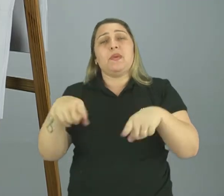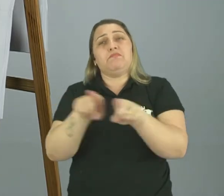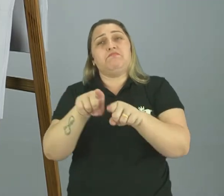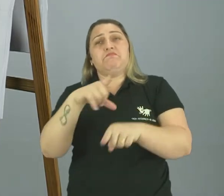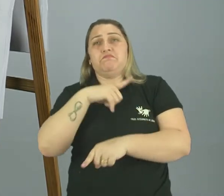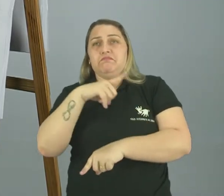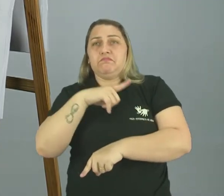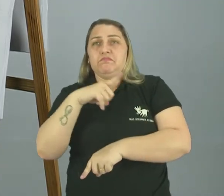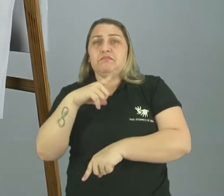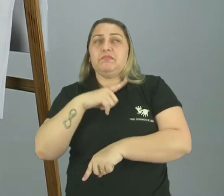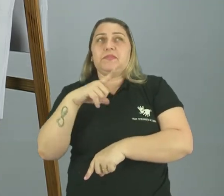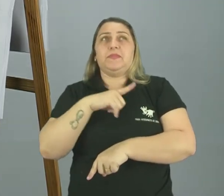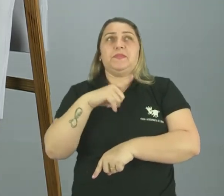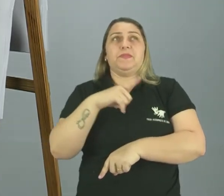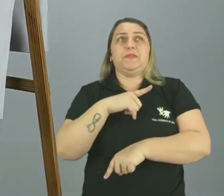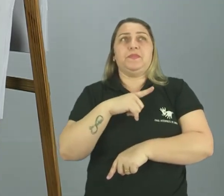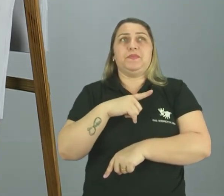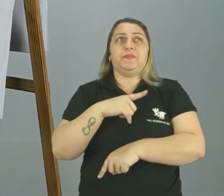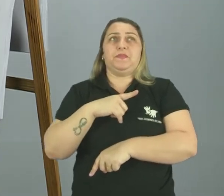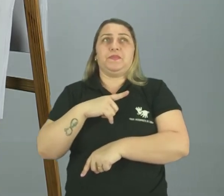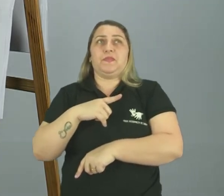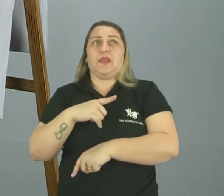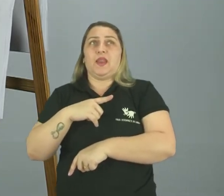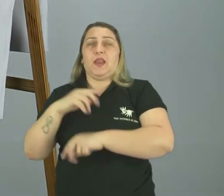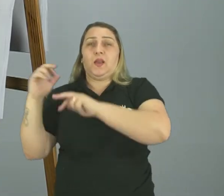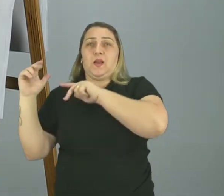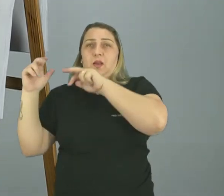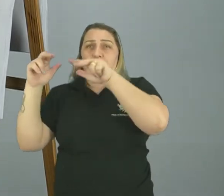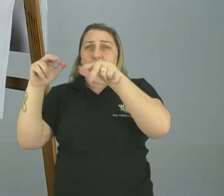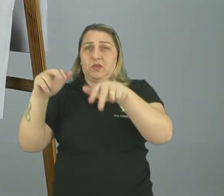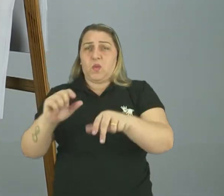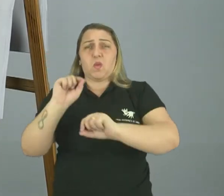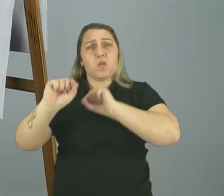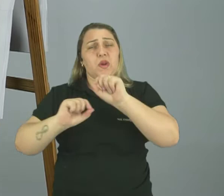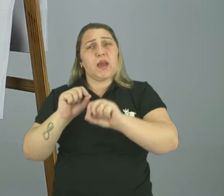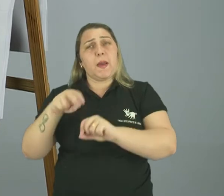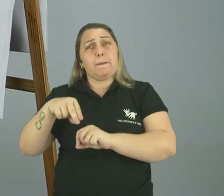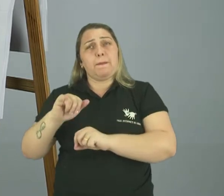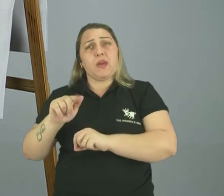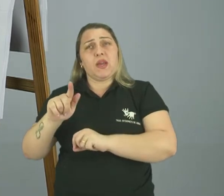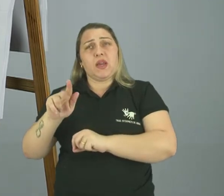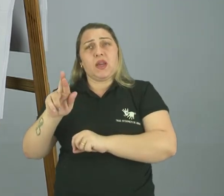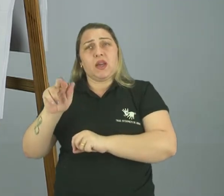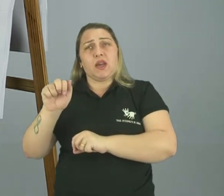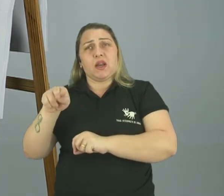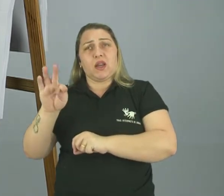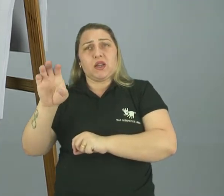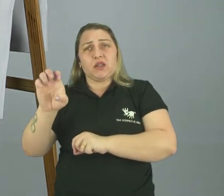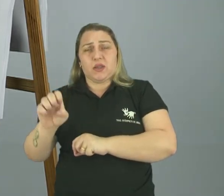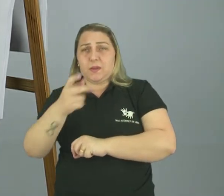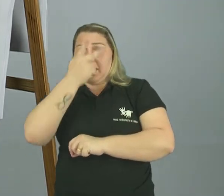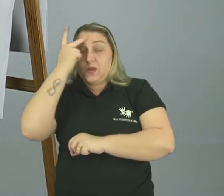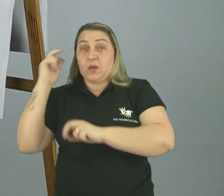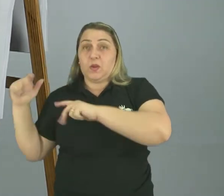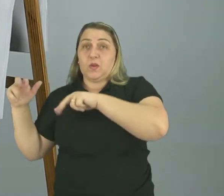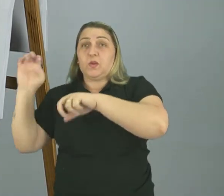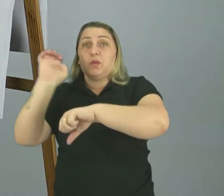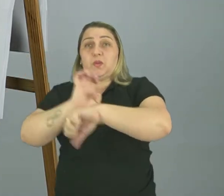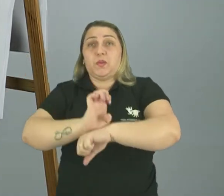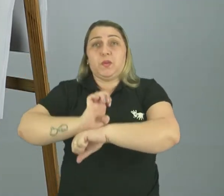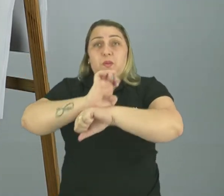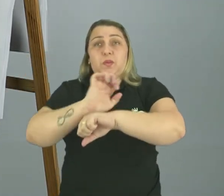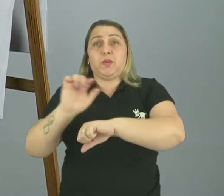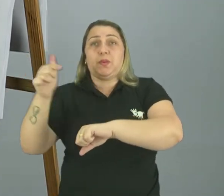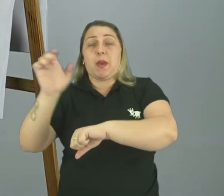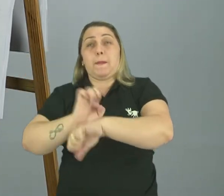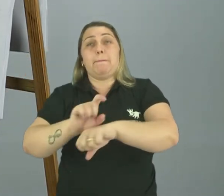também uma migração de migrantes. O que é que são migrantes? Migrantes são pessoas que migram de um estado para o